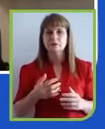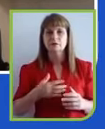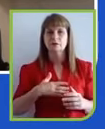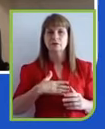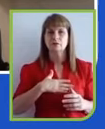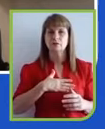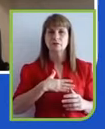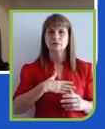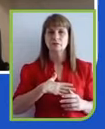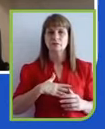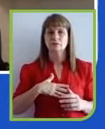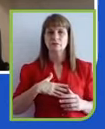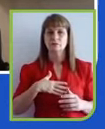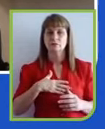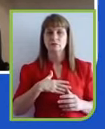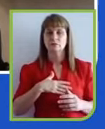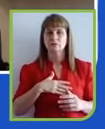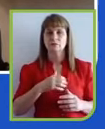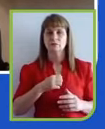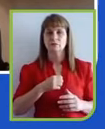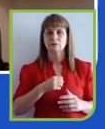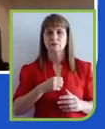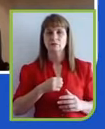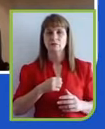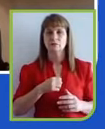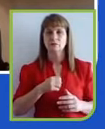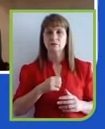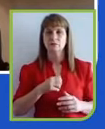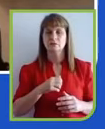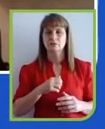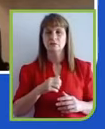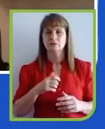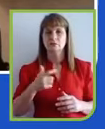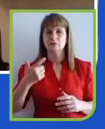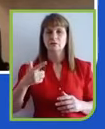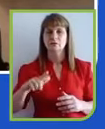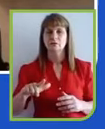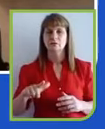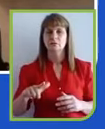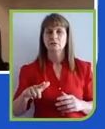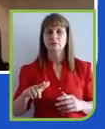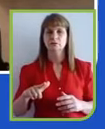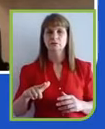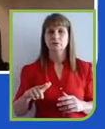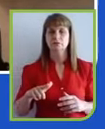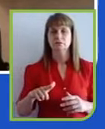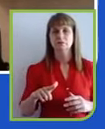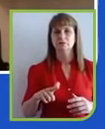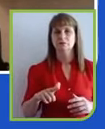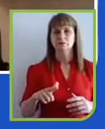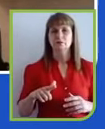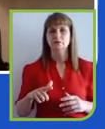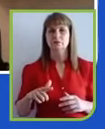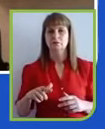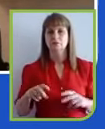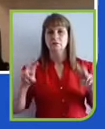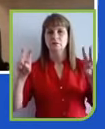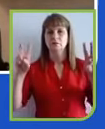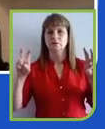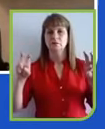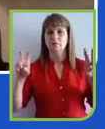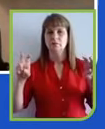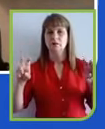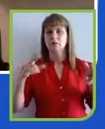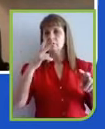explorar, talvez, um outro aspecto que eu considero importante quando você nos provoca de qual é a